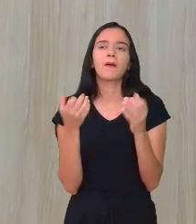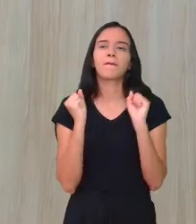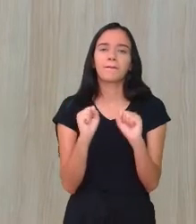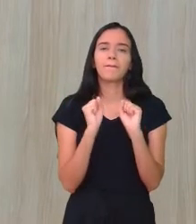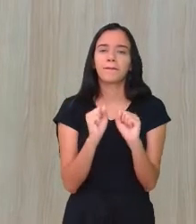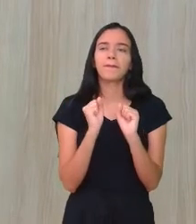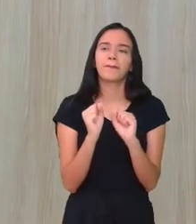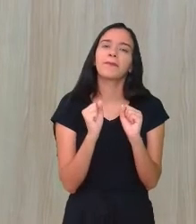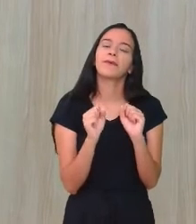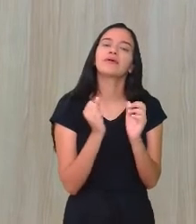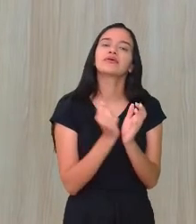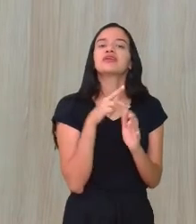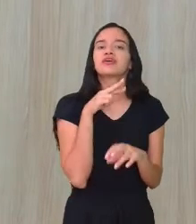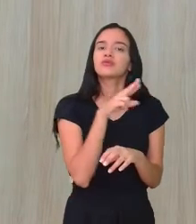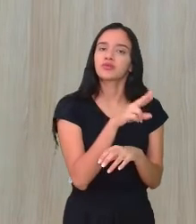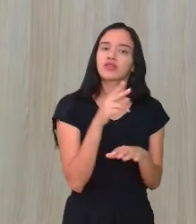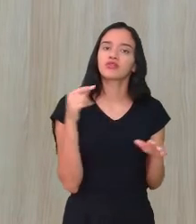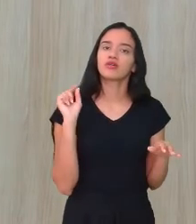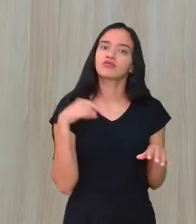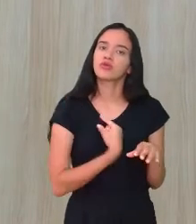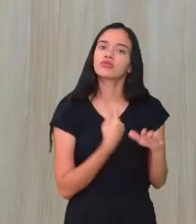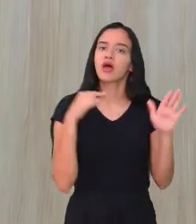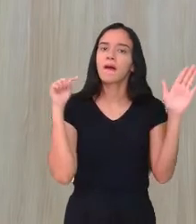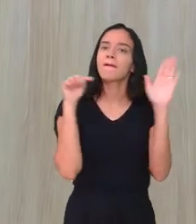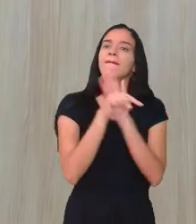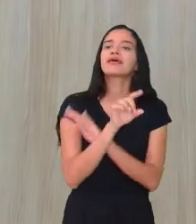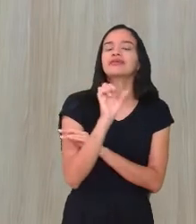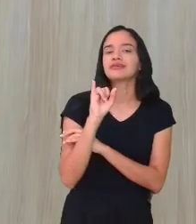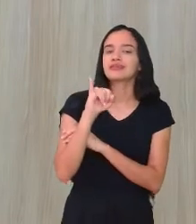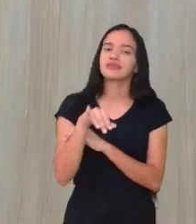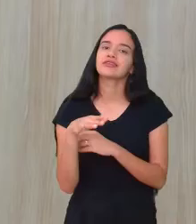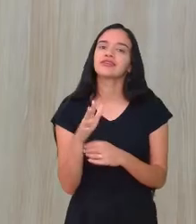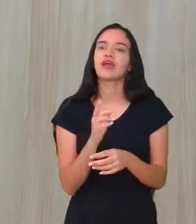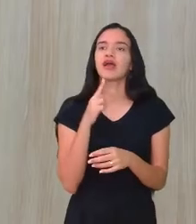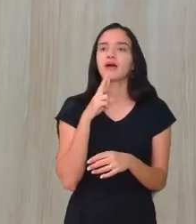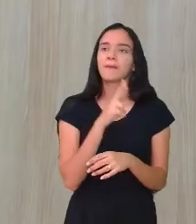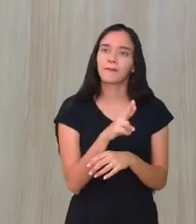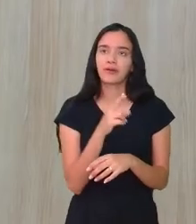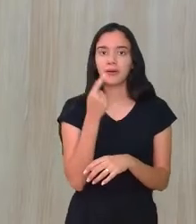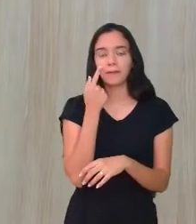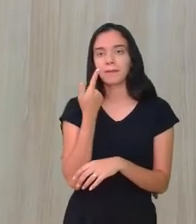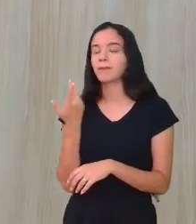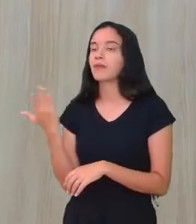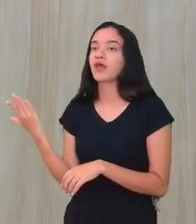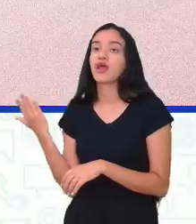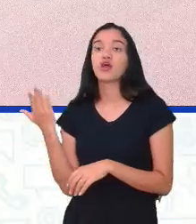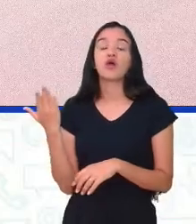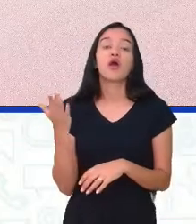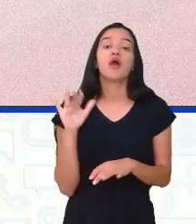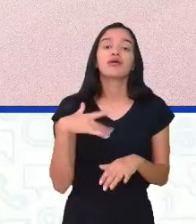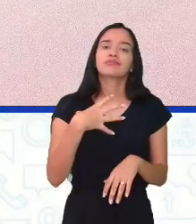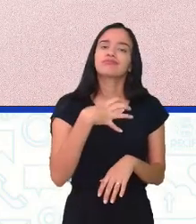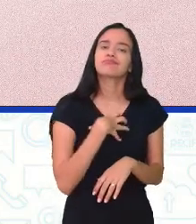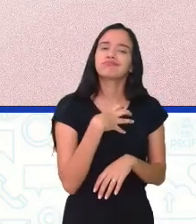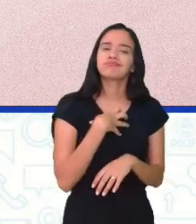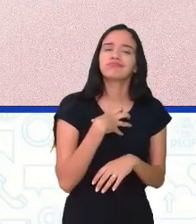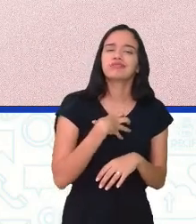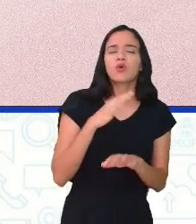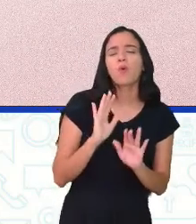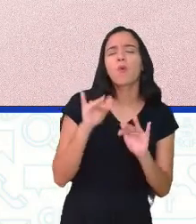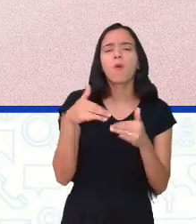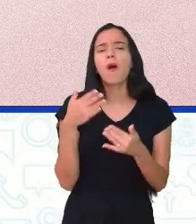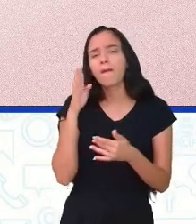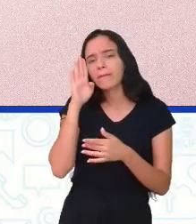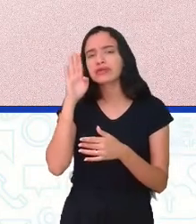responder as nossas perguntas não é professora? se realmente a pergunta que eu fiz quais os principais sintomas das